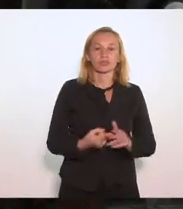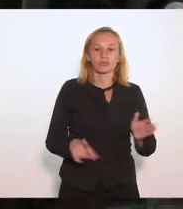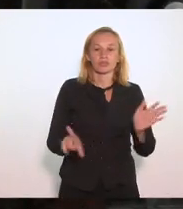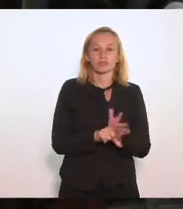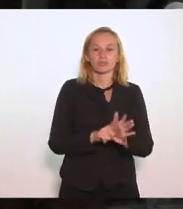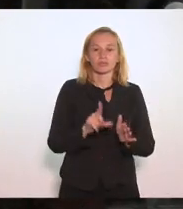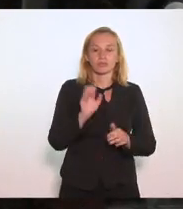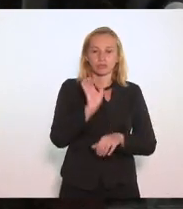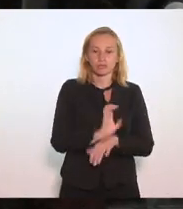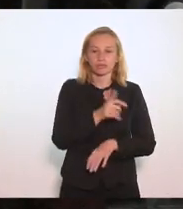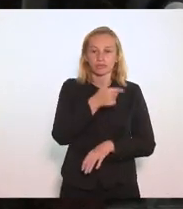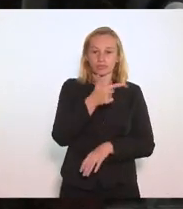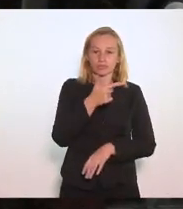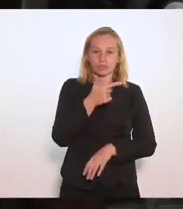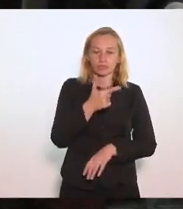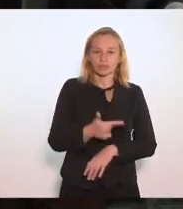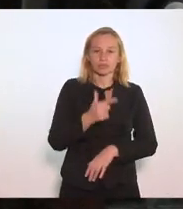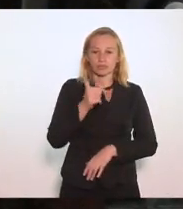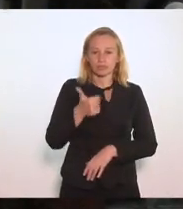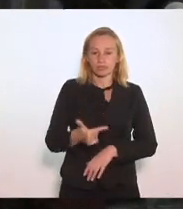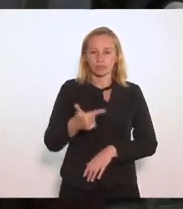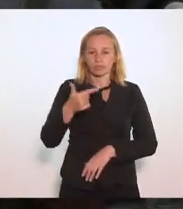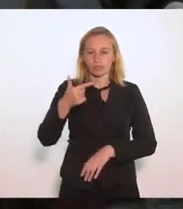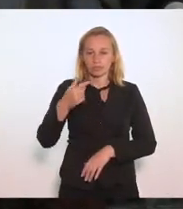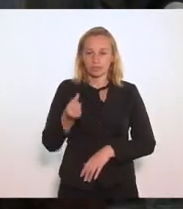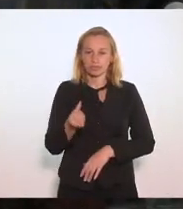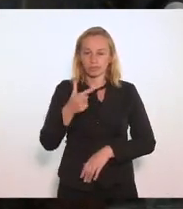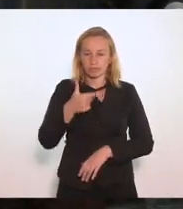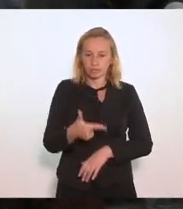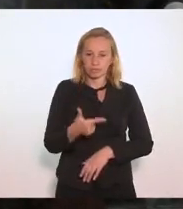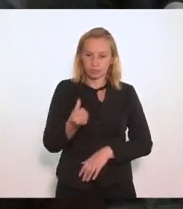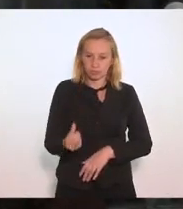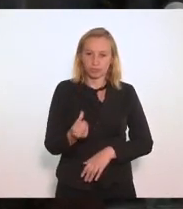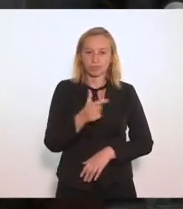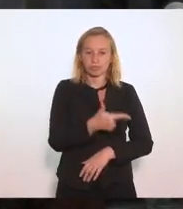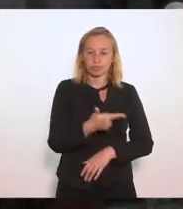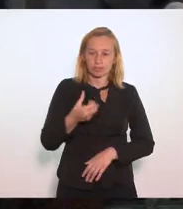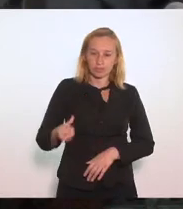estadual 8.266 de 26 de dezembro de 18